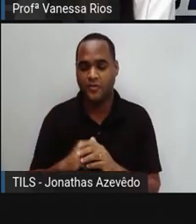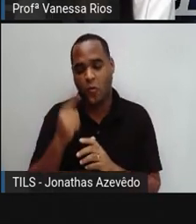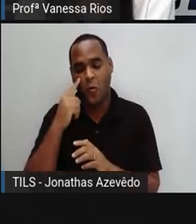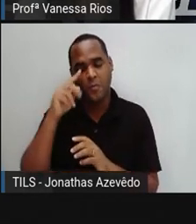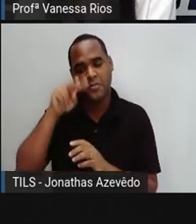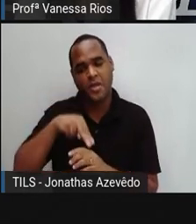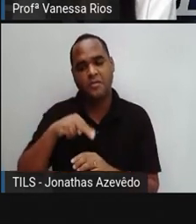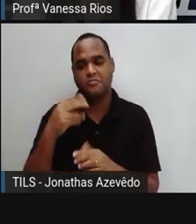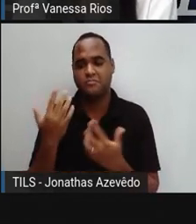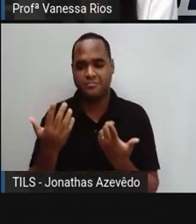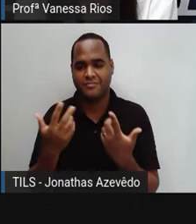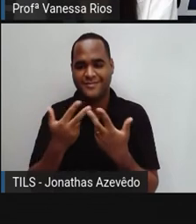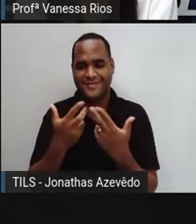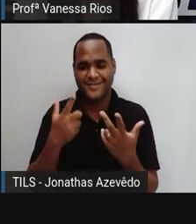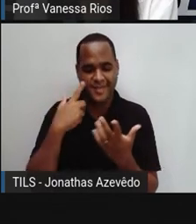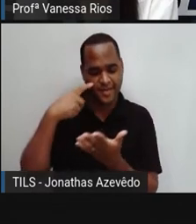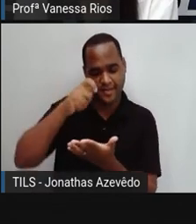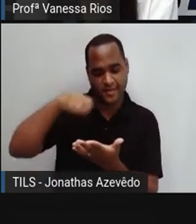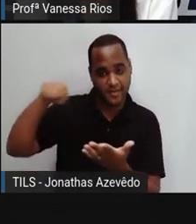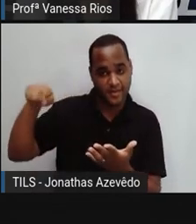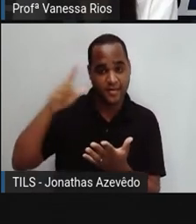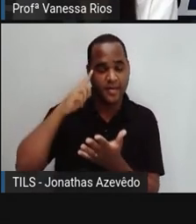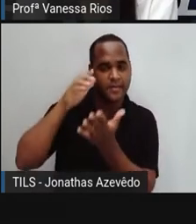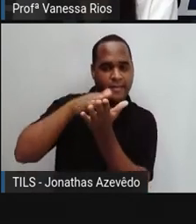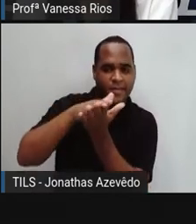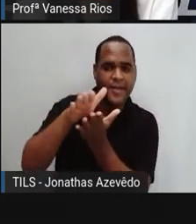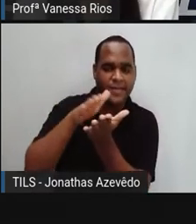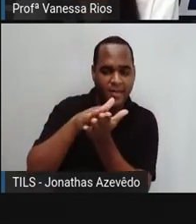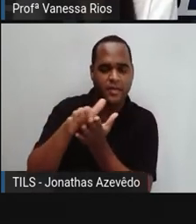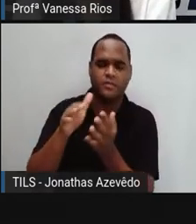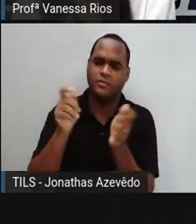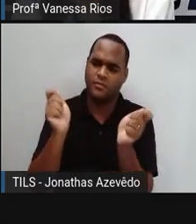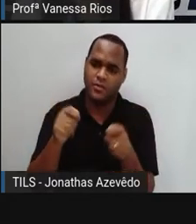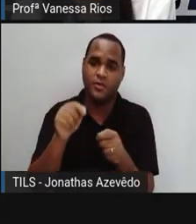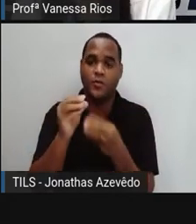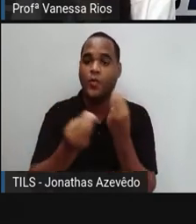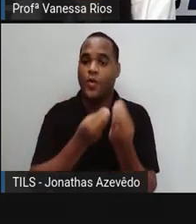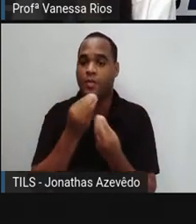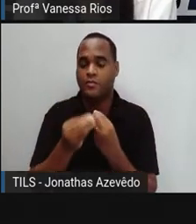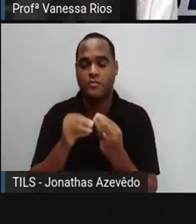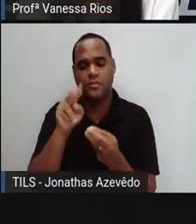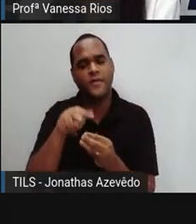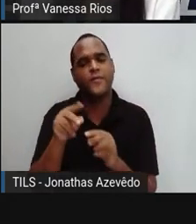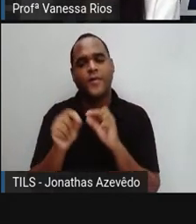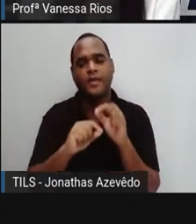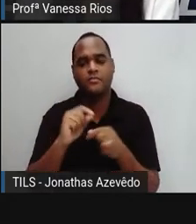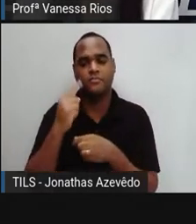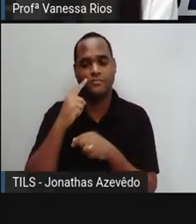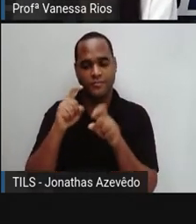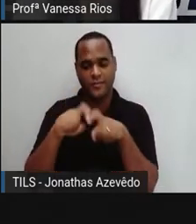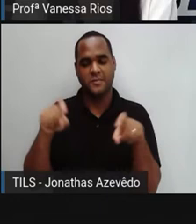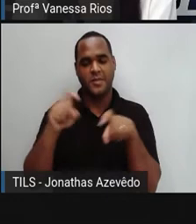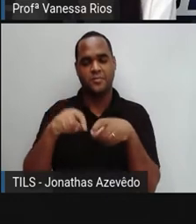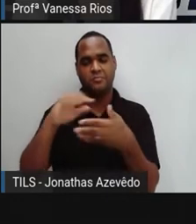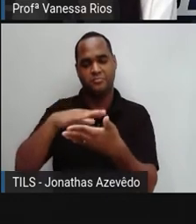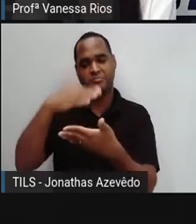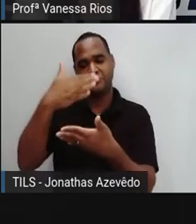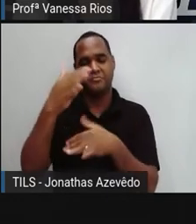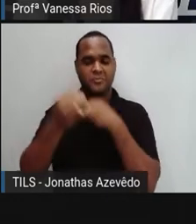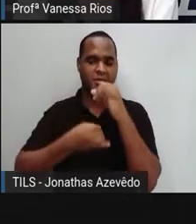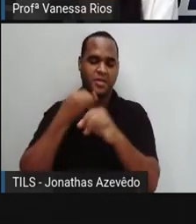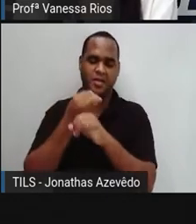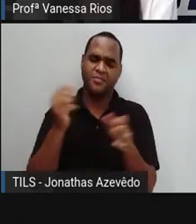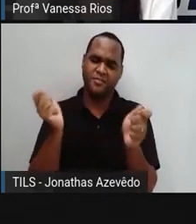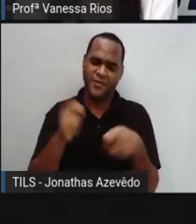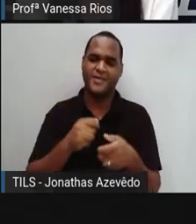a leitura e termos ali a escrita impressa de um livro. A gente pode fazer a leitura de um livro que está na internet,